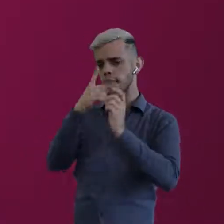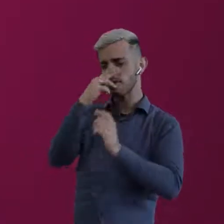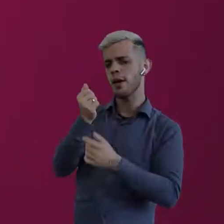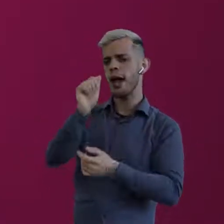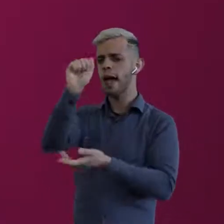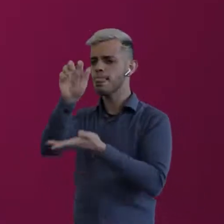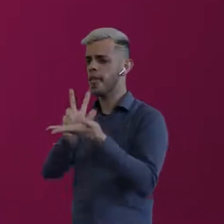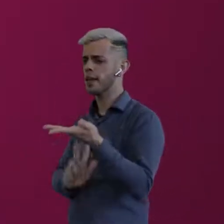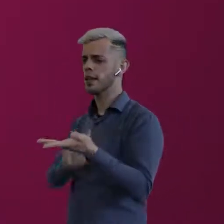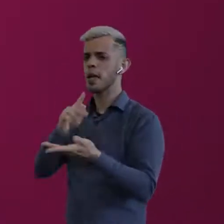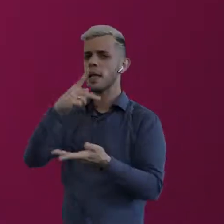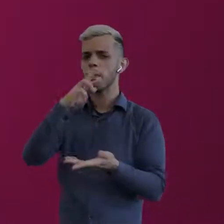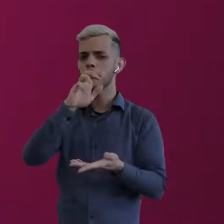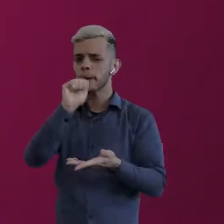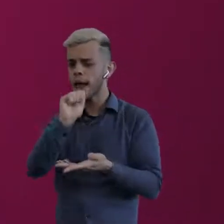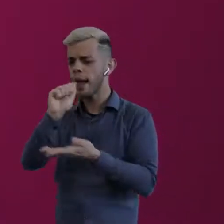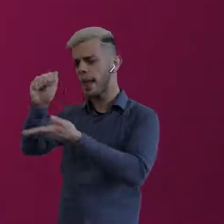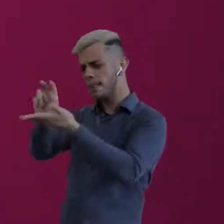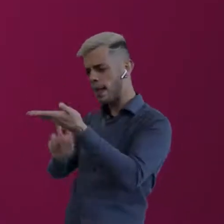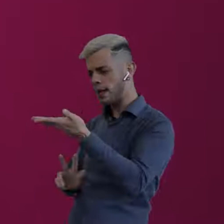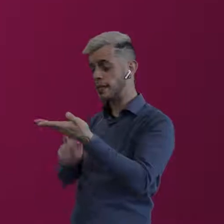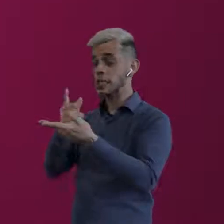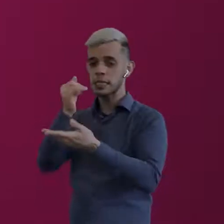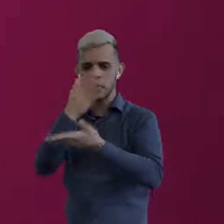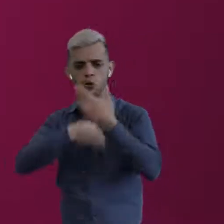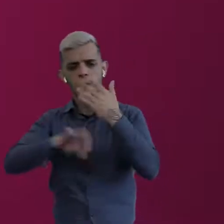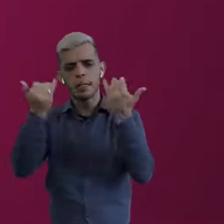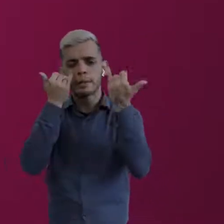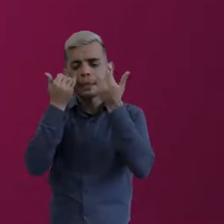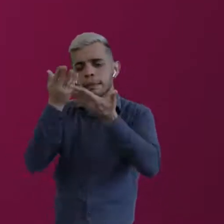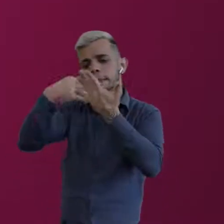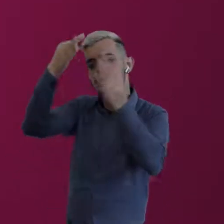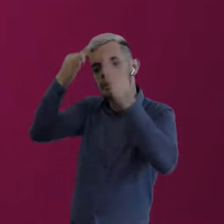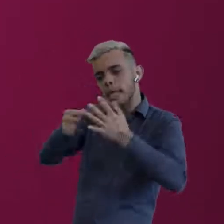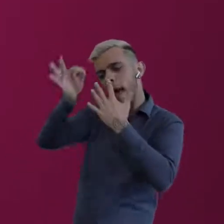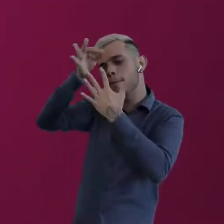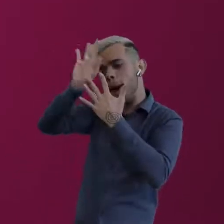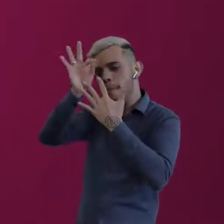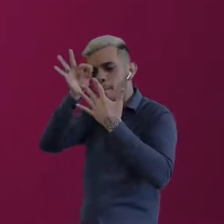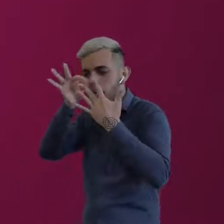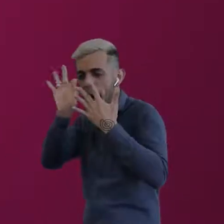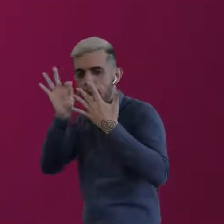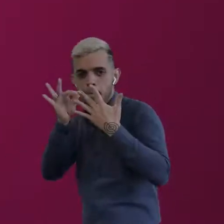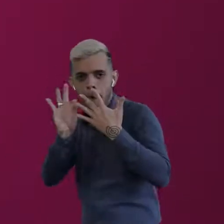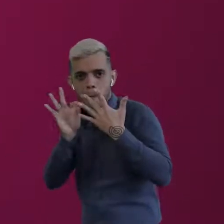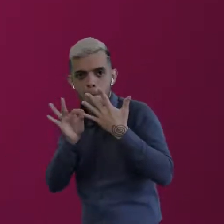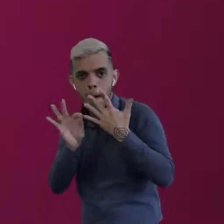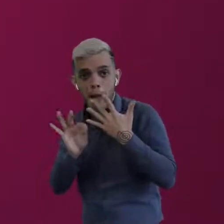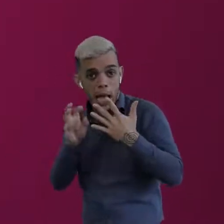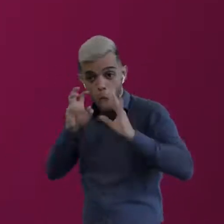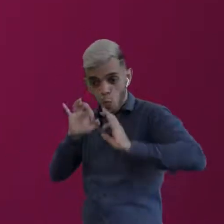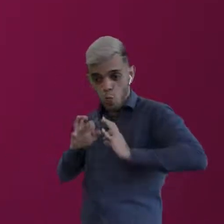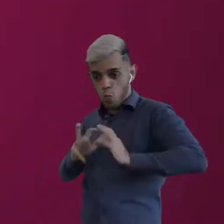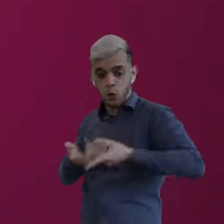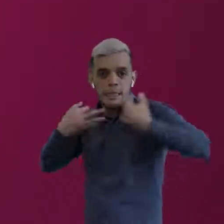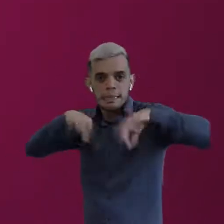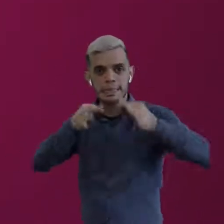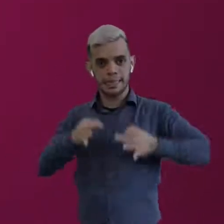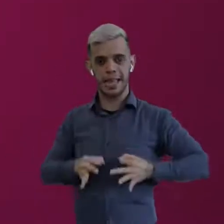a gente vai fazer uma pré-análise. Se ele pode, quanto ele pode, se a planilha está corretamente preenchida, se os dados estão corretos. Se